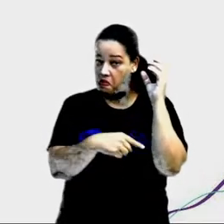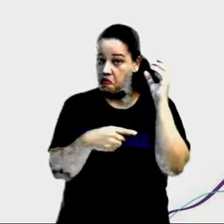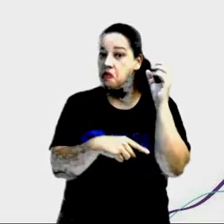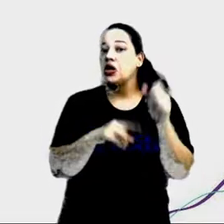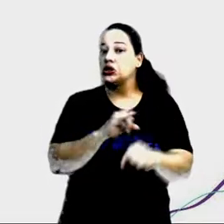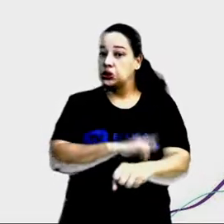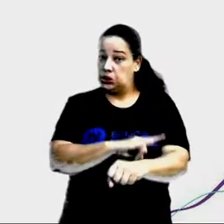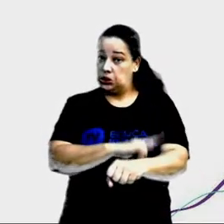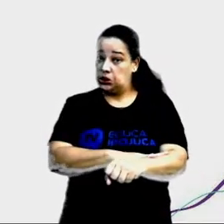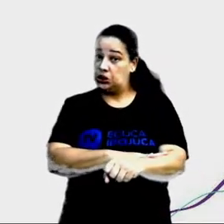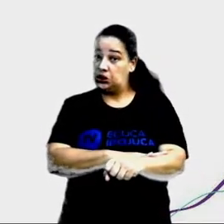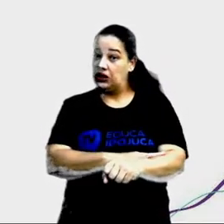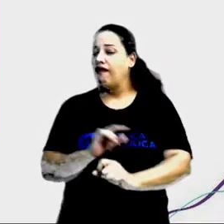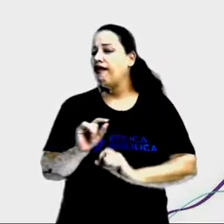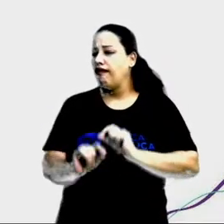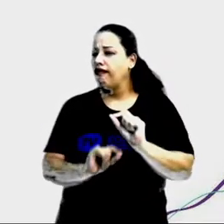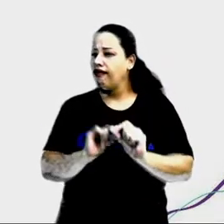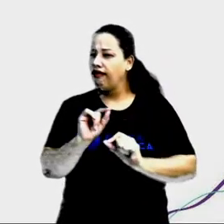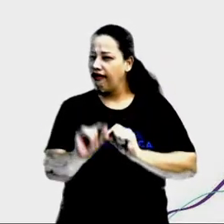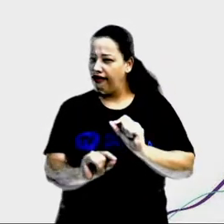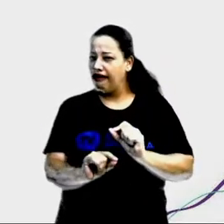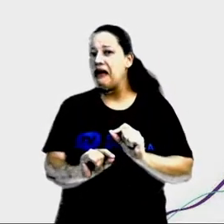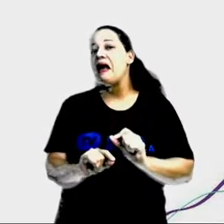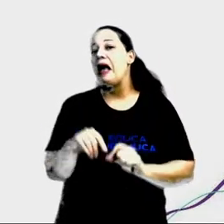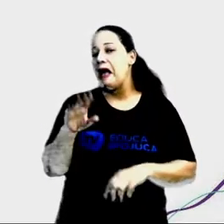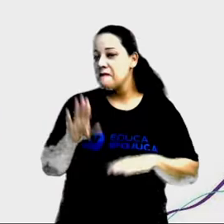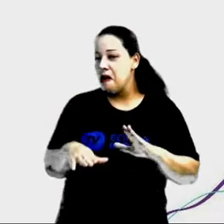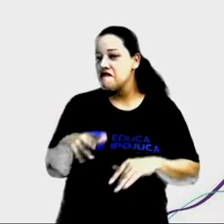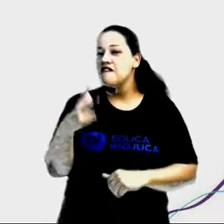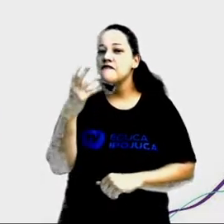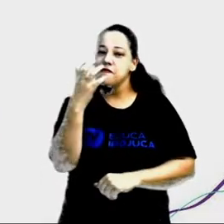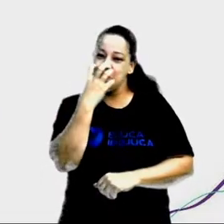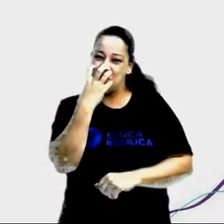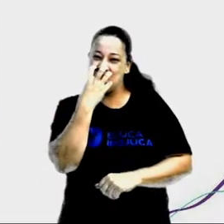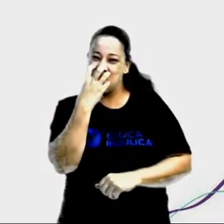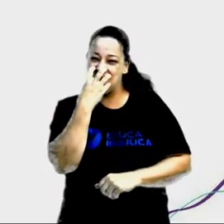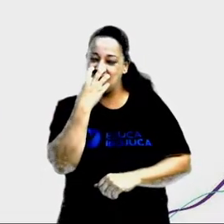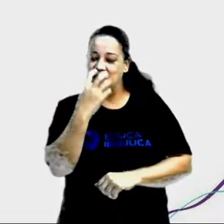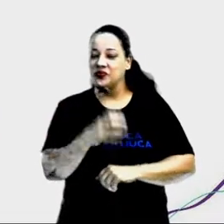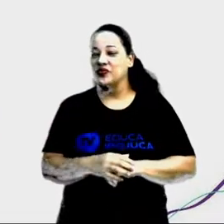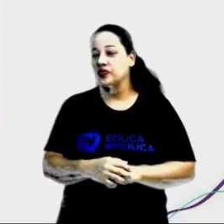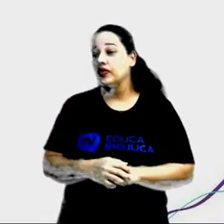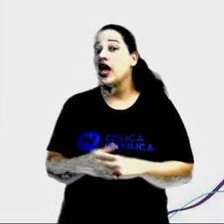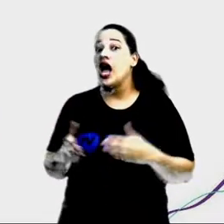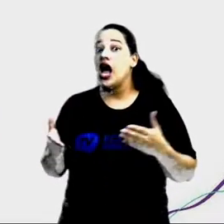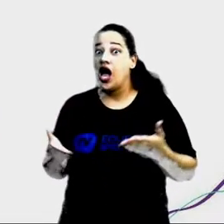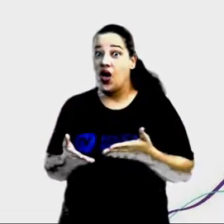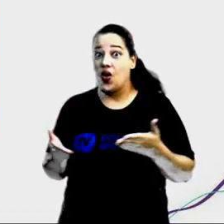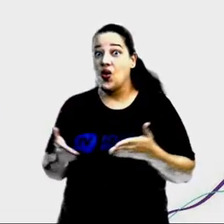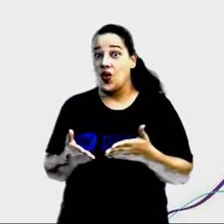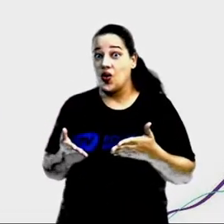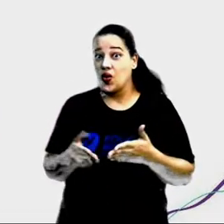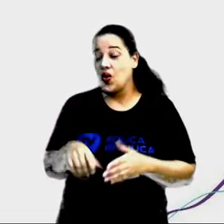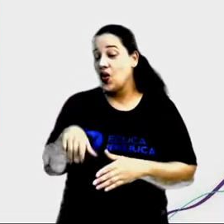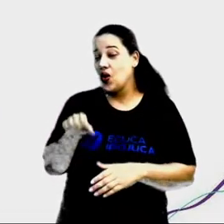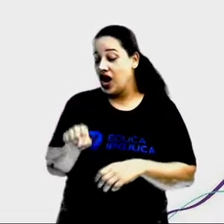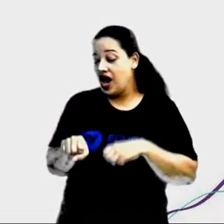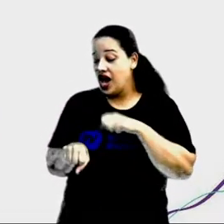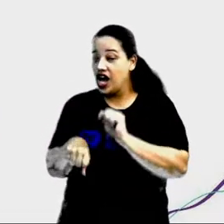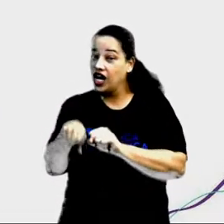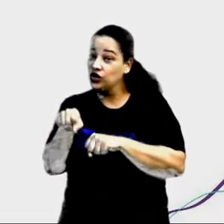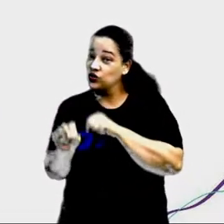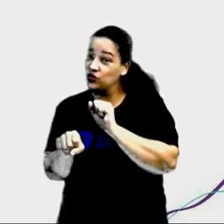isso? Provavelmente é um cachorrinho. Agora, o cachorrinho foi para sua